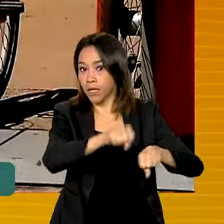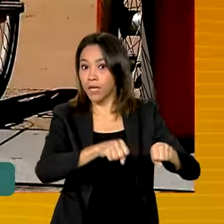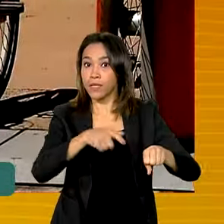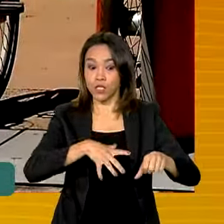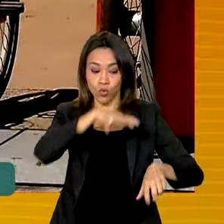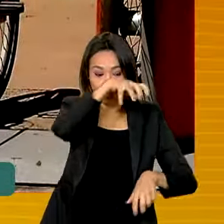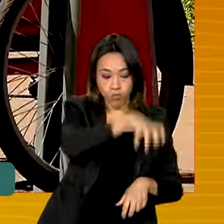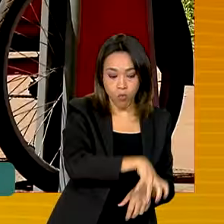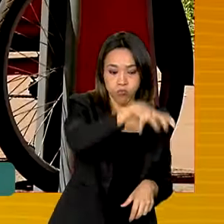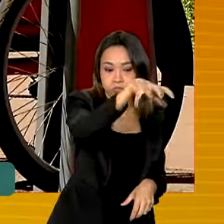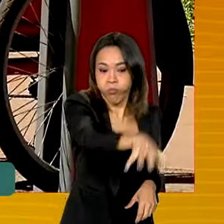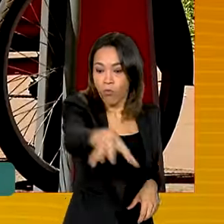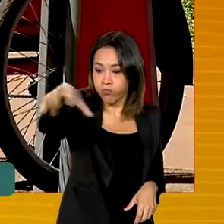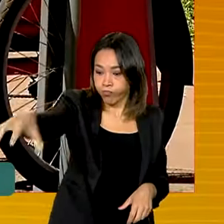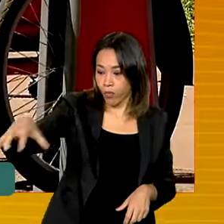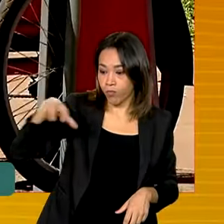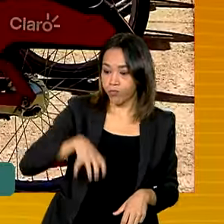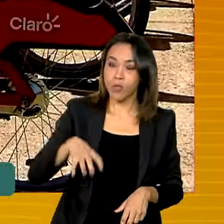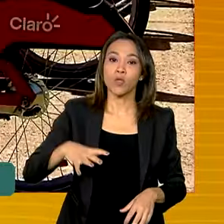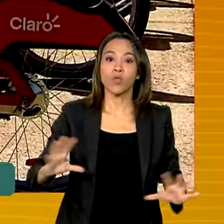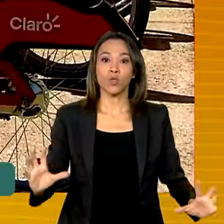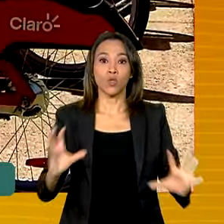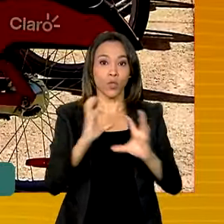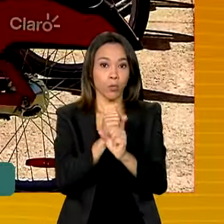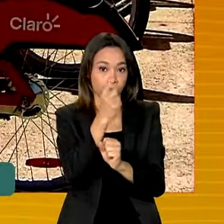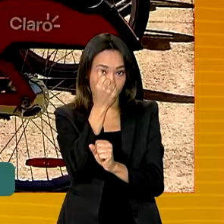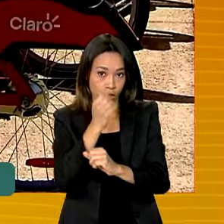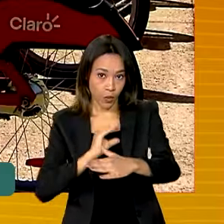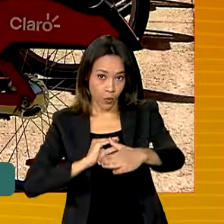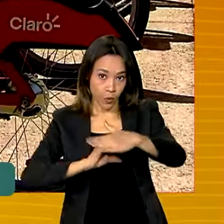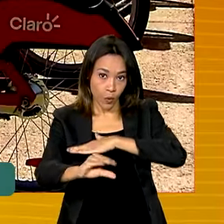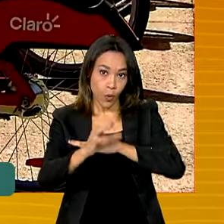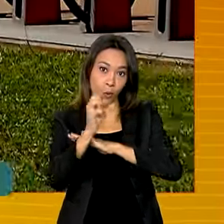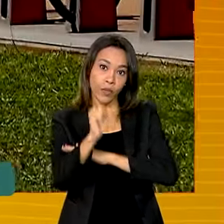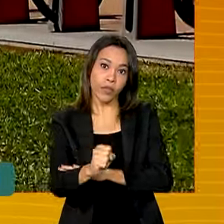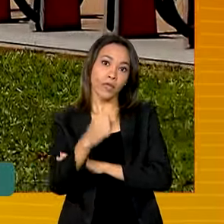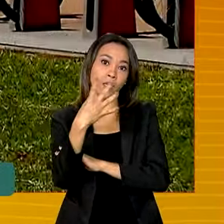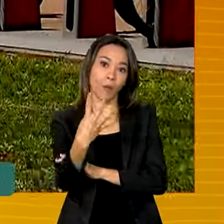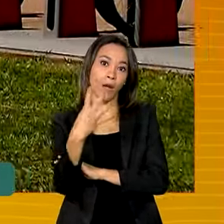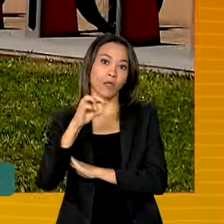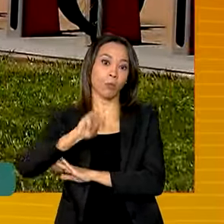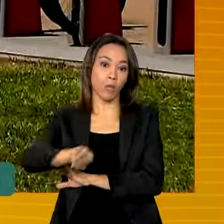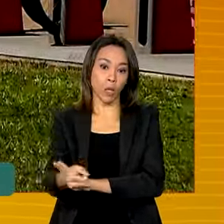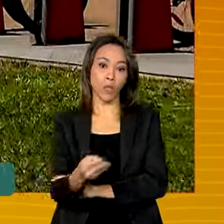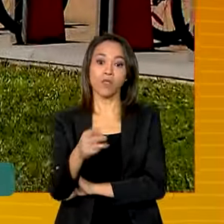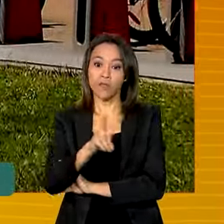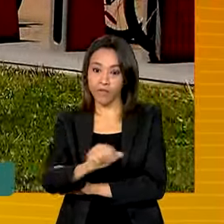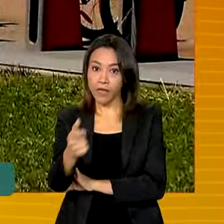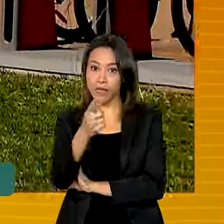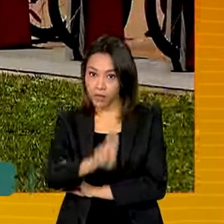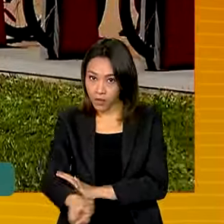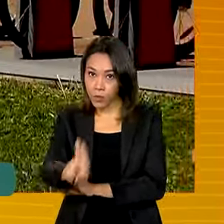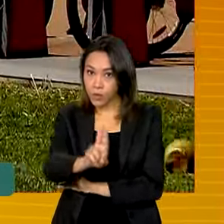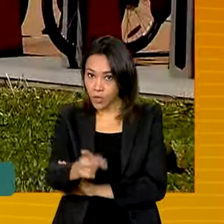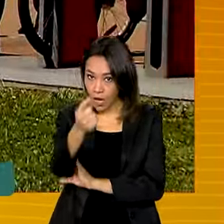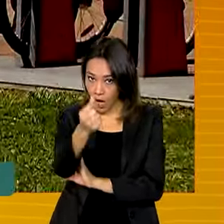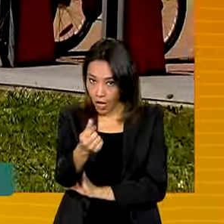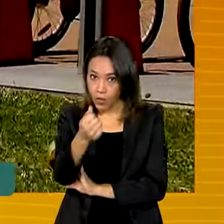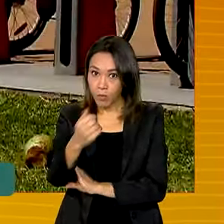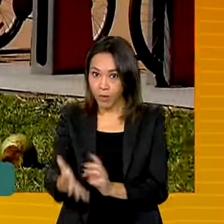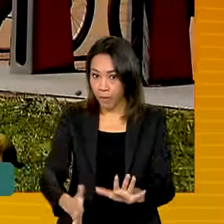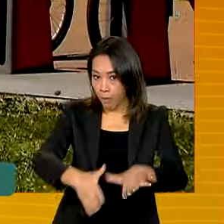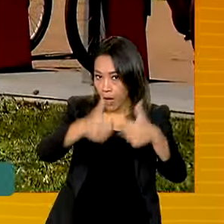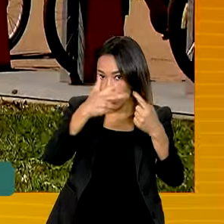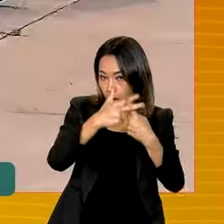São ao todo R 84,6 milhões que devem ser aplicados em melhorias no aplicativo, em